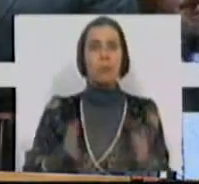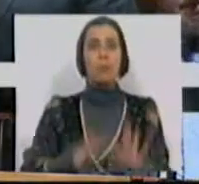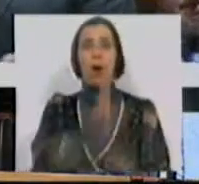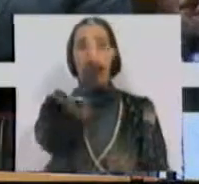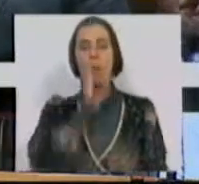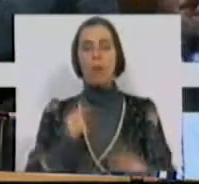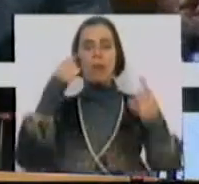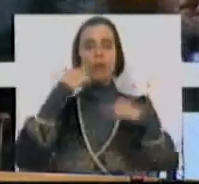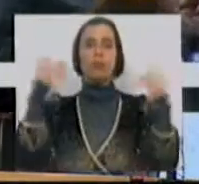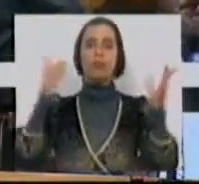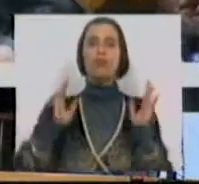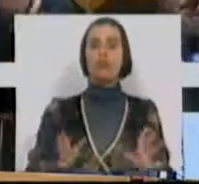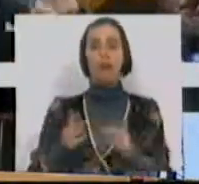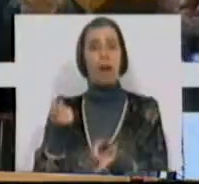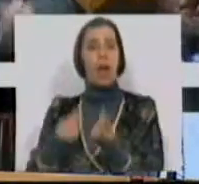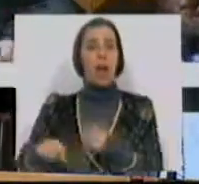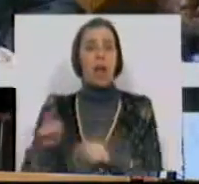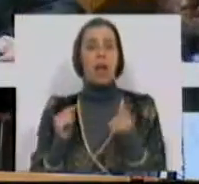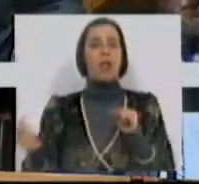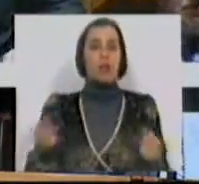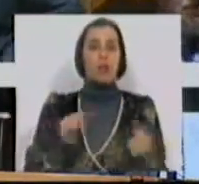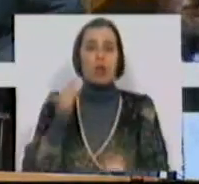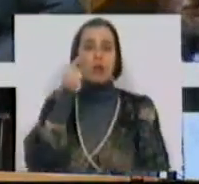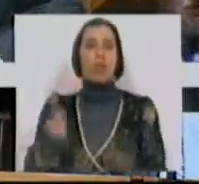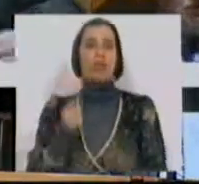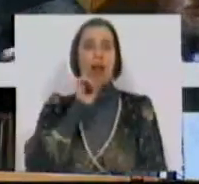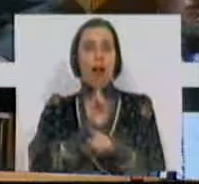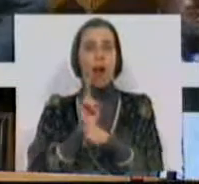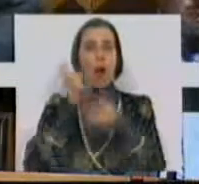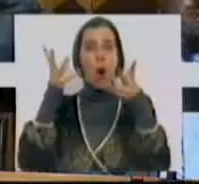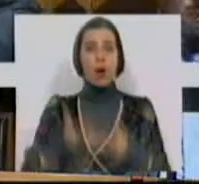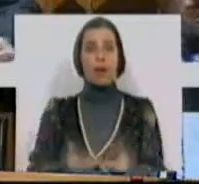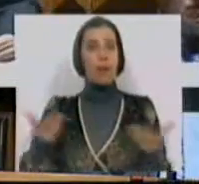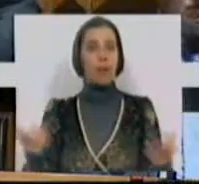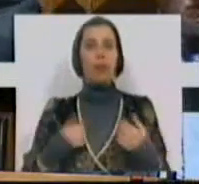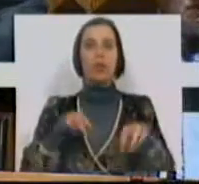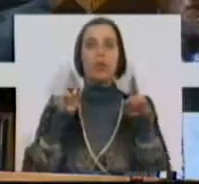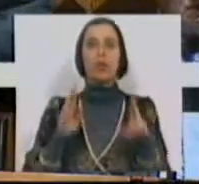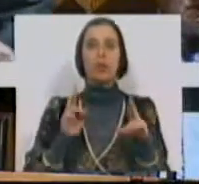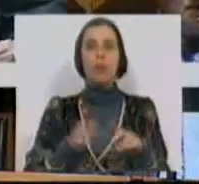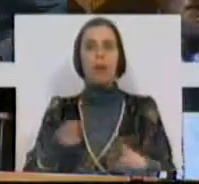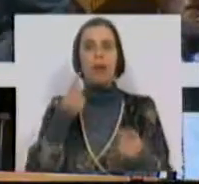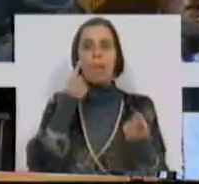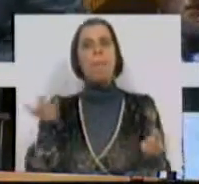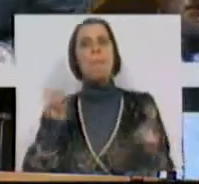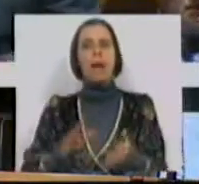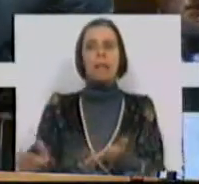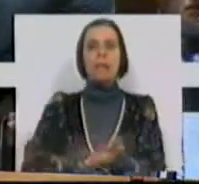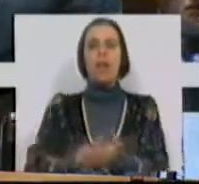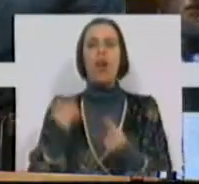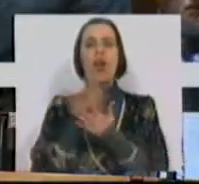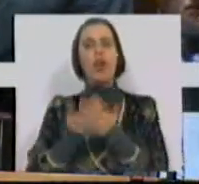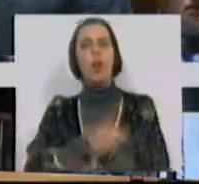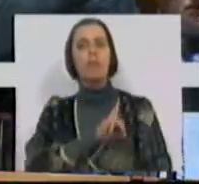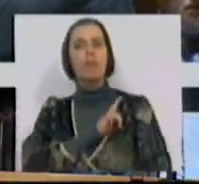Governo já anunciou essa alienação na discussão, na especialidade do orçamento e esperemos que não seja mais uma vez um negócio